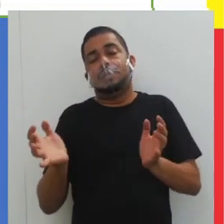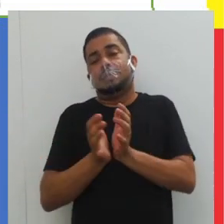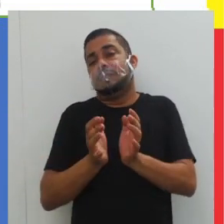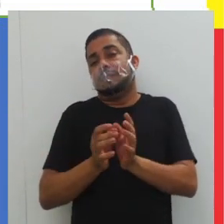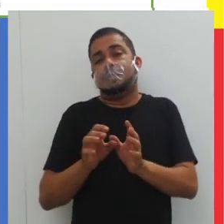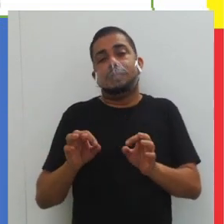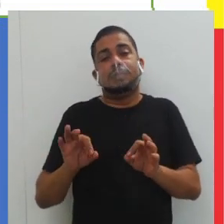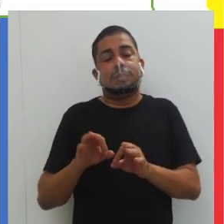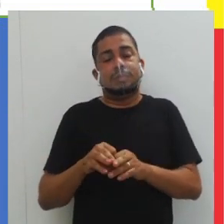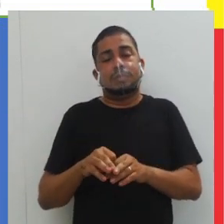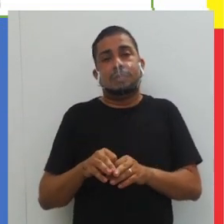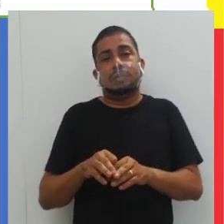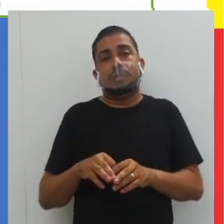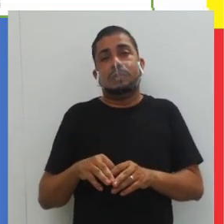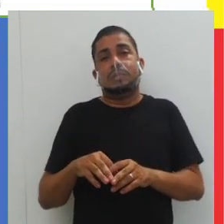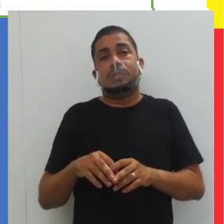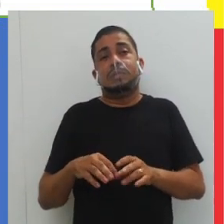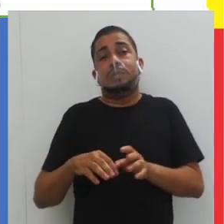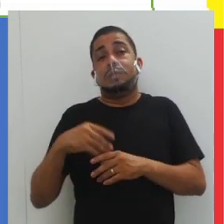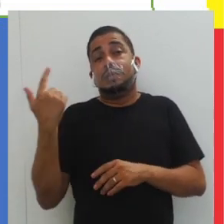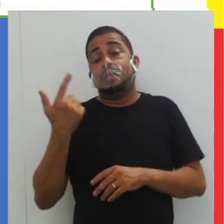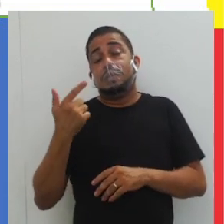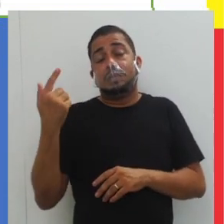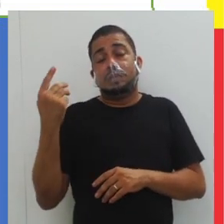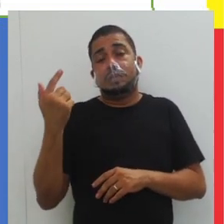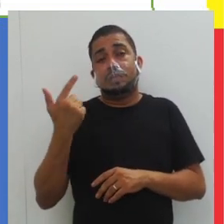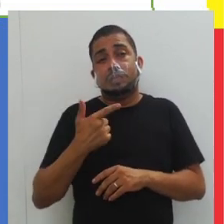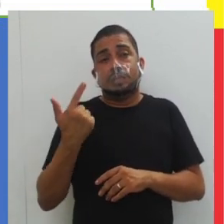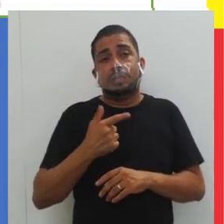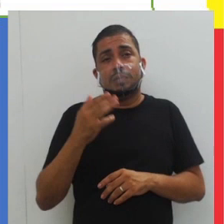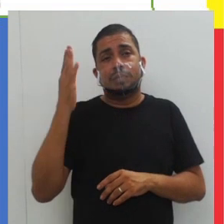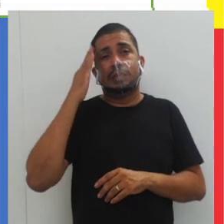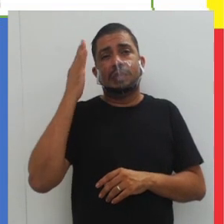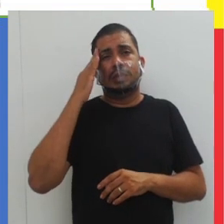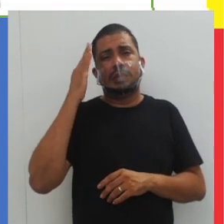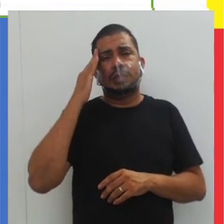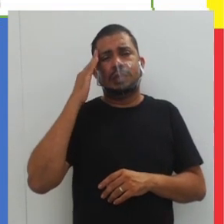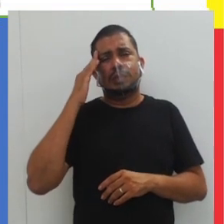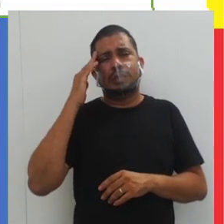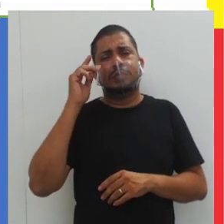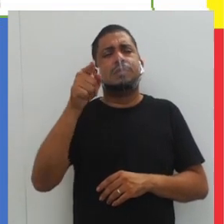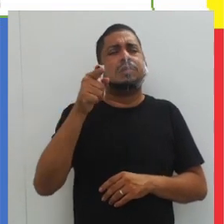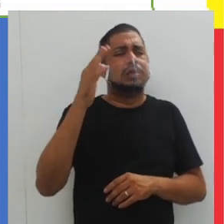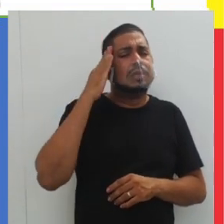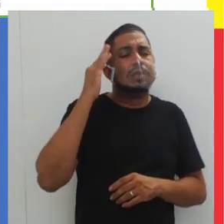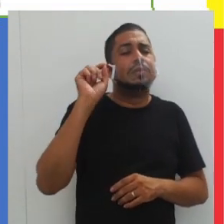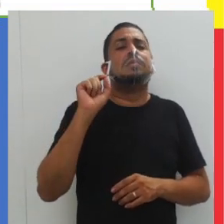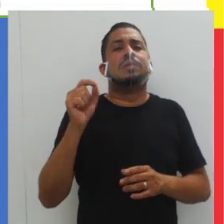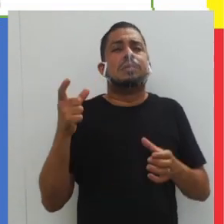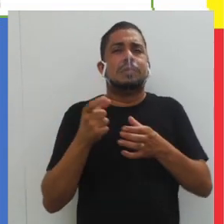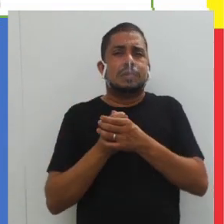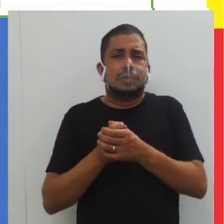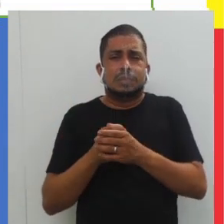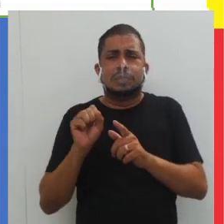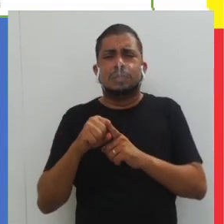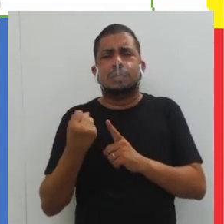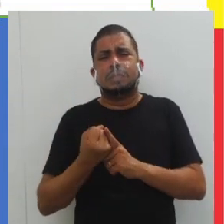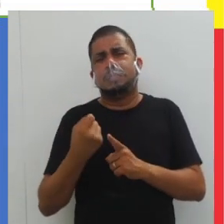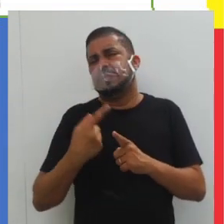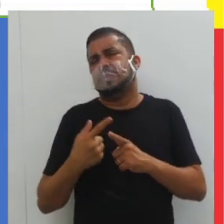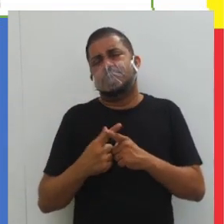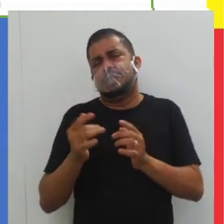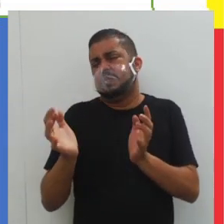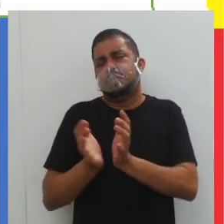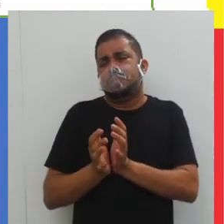minorias sociais? Segundo, o que você entende por minoria social? O você entende por ela? Por que um